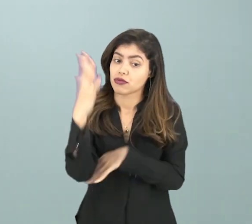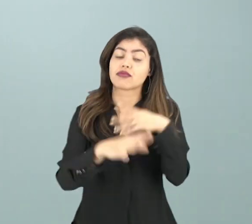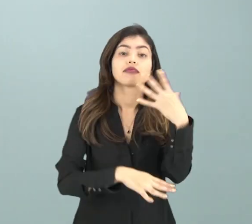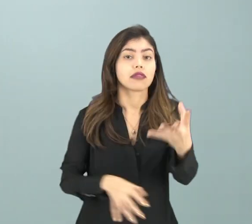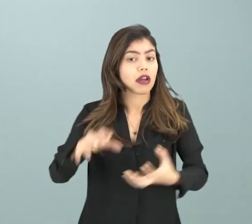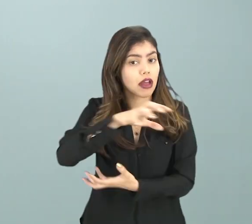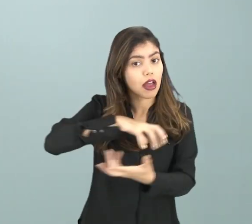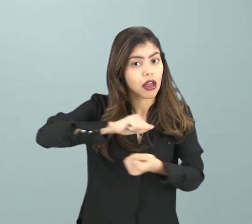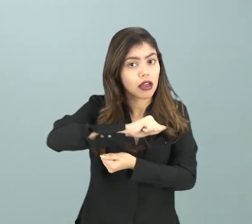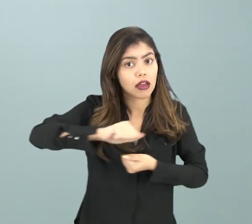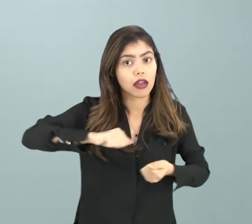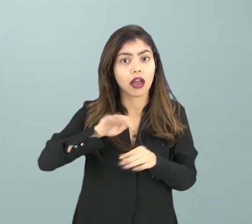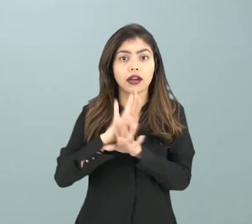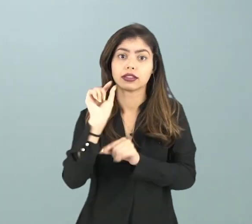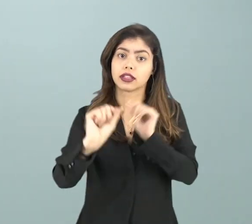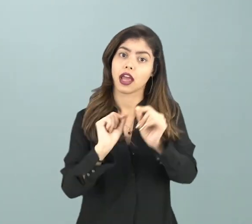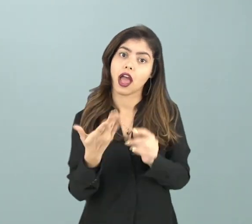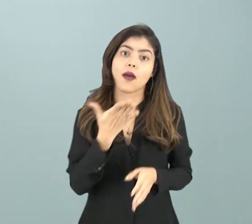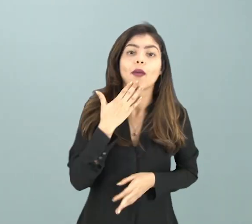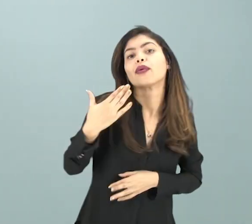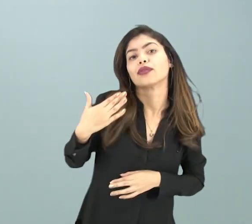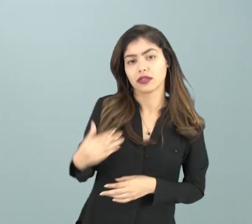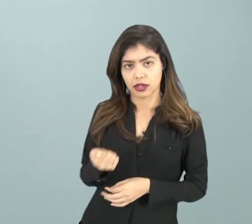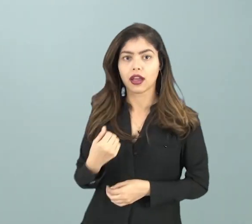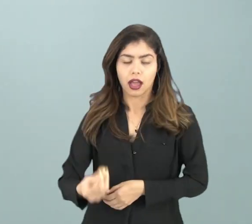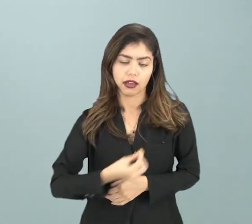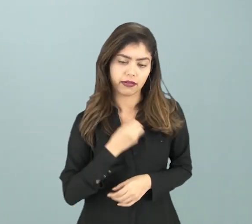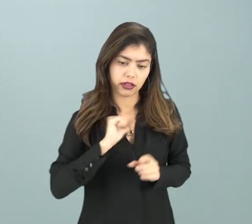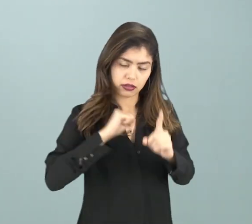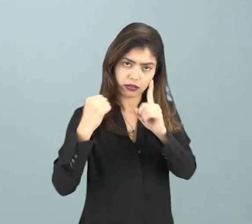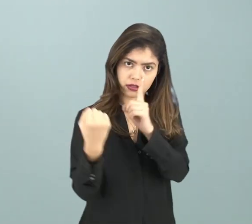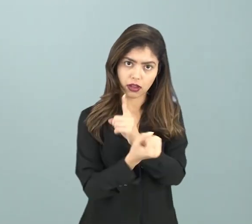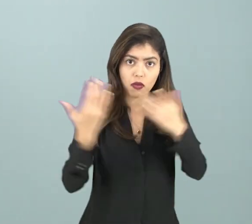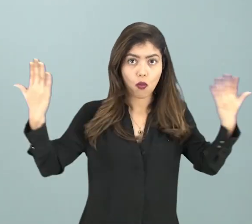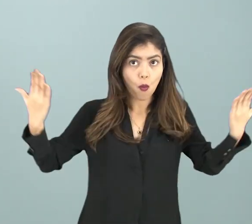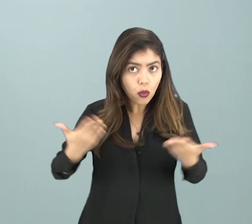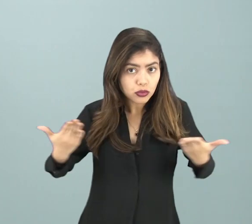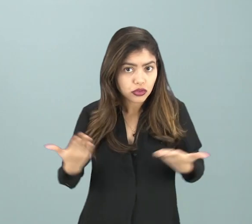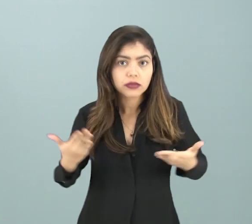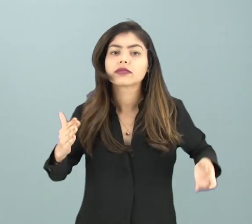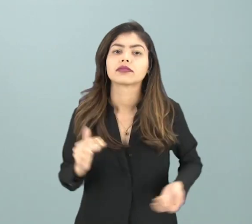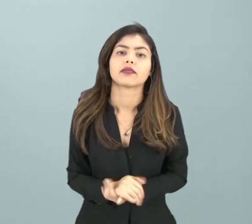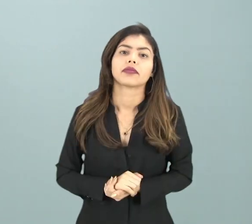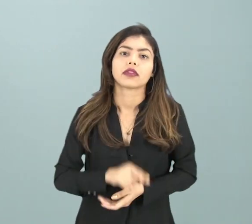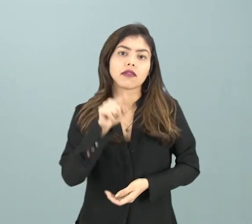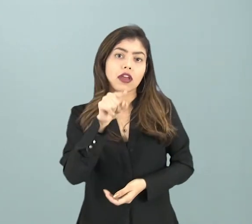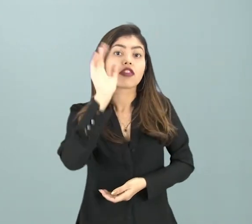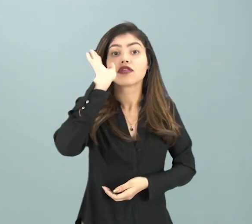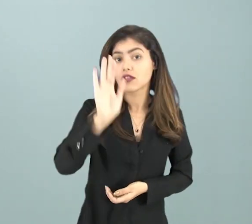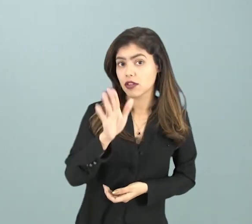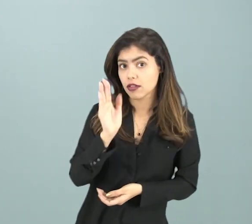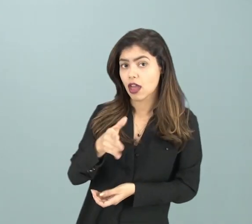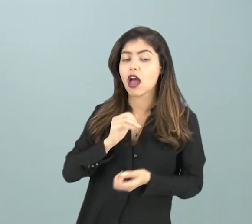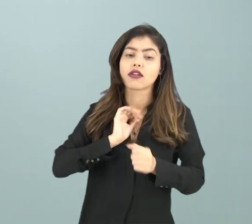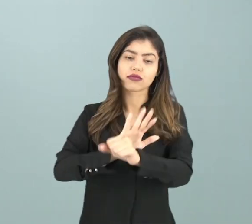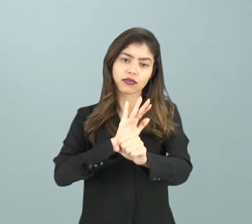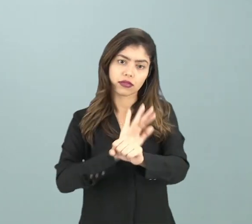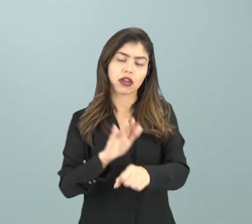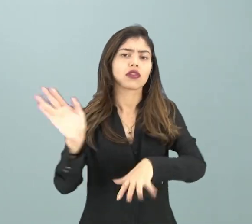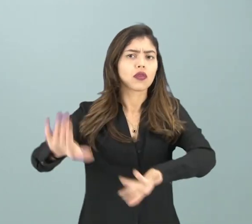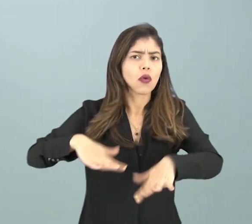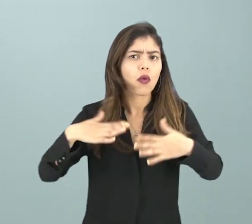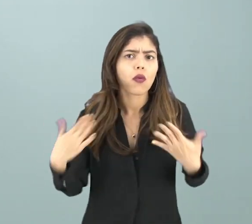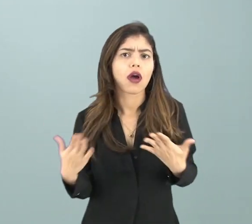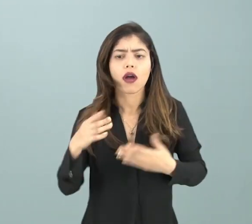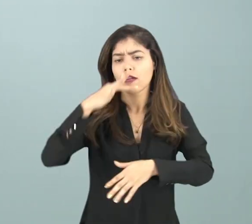com o meio ambiente que seja favorável à vida social atual e você já está contribuindo com as